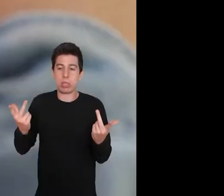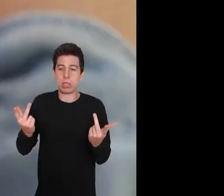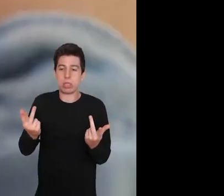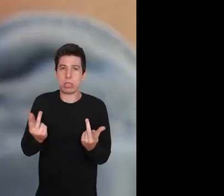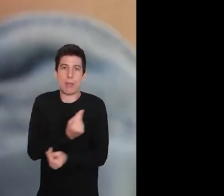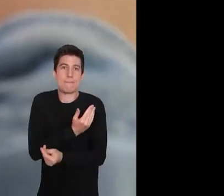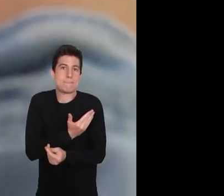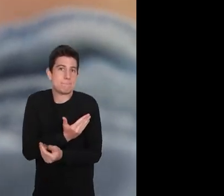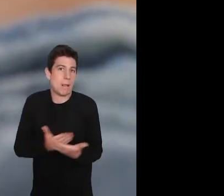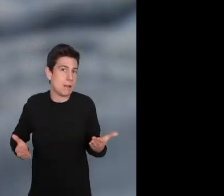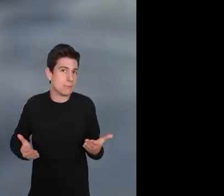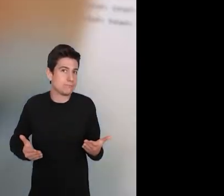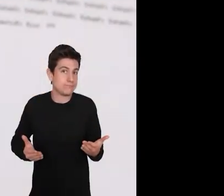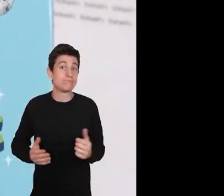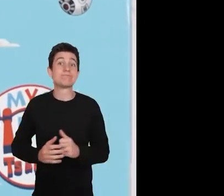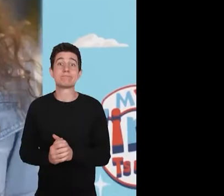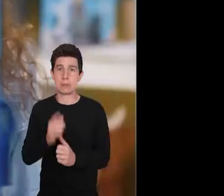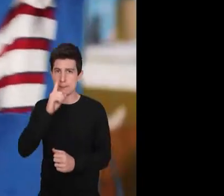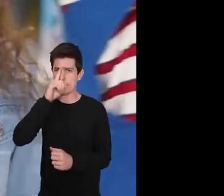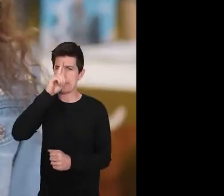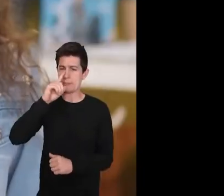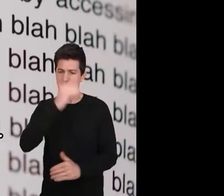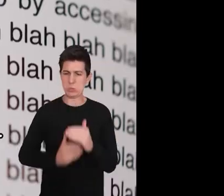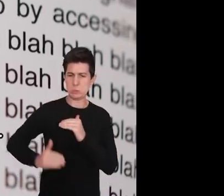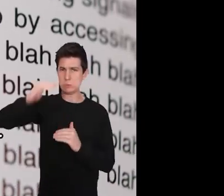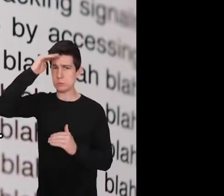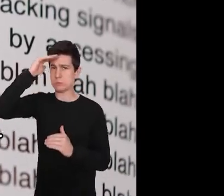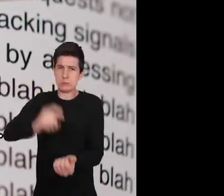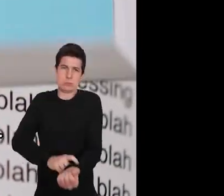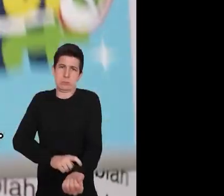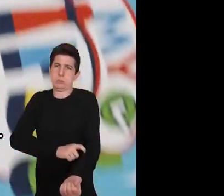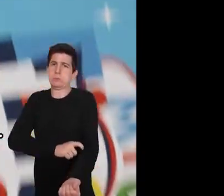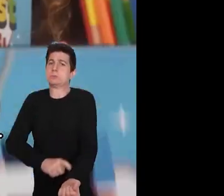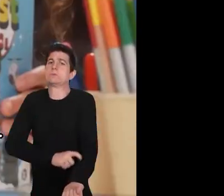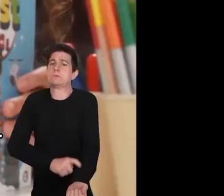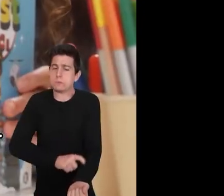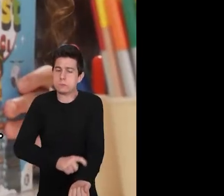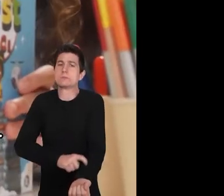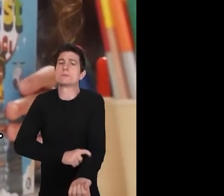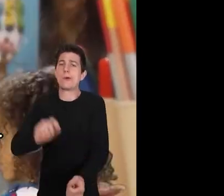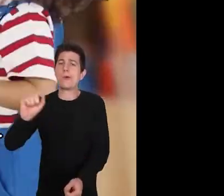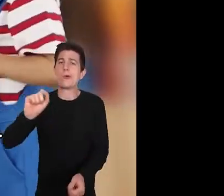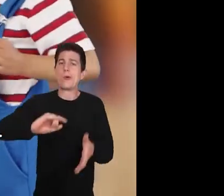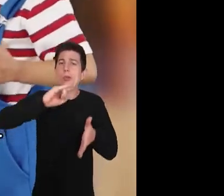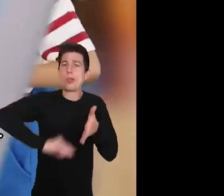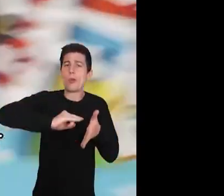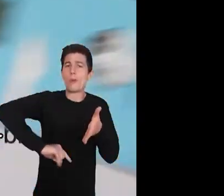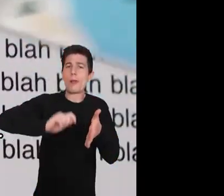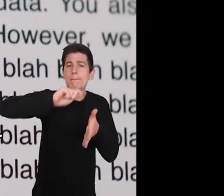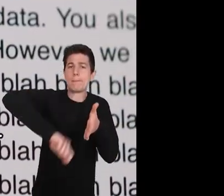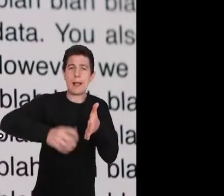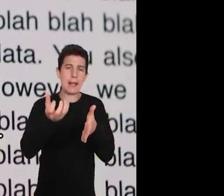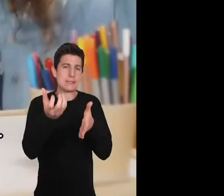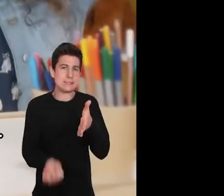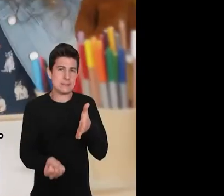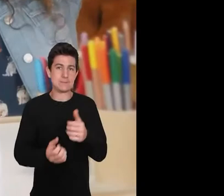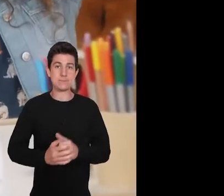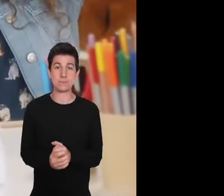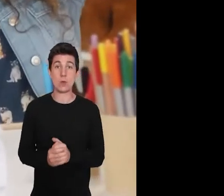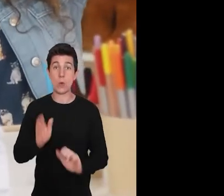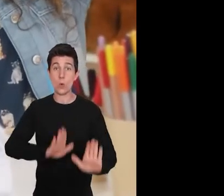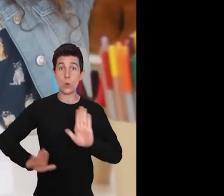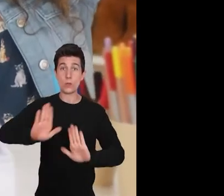Diga adeus à liberdade. Isso é intimidador, obscuro, enfurecedor. São os